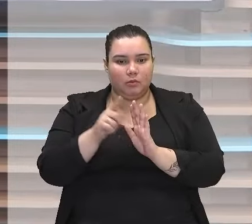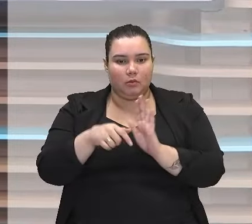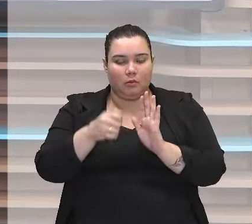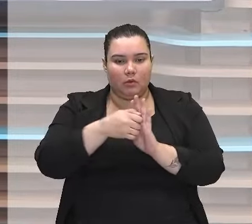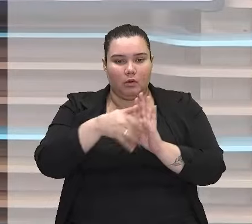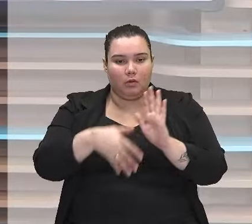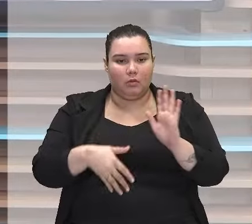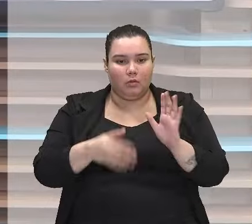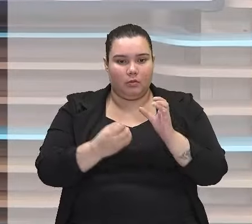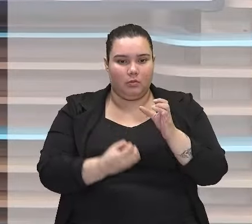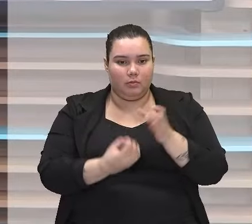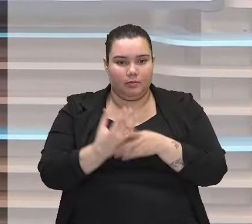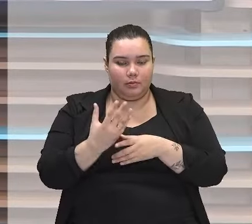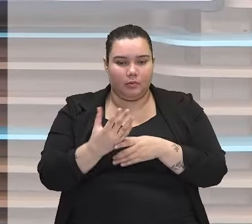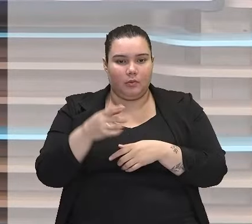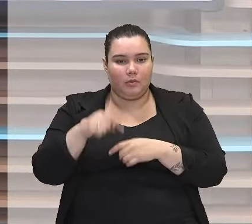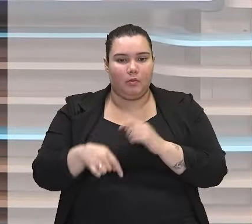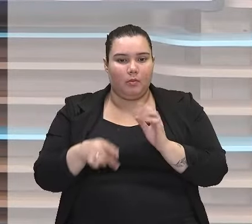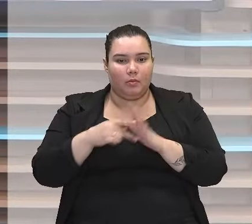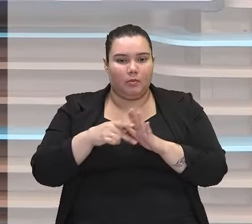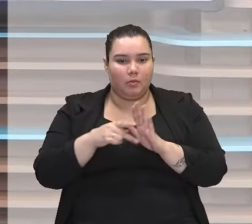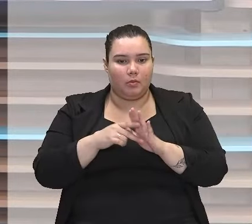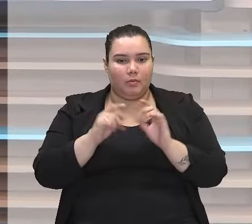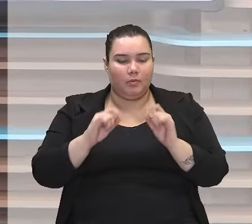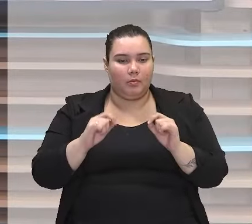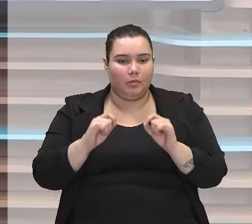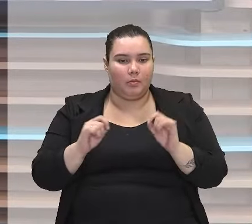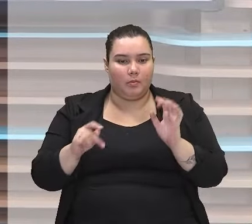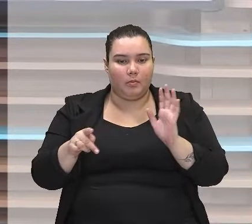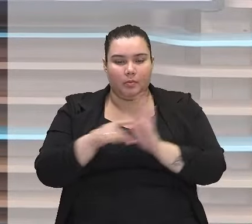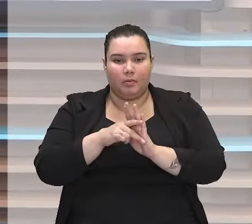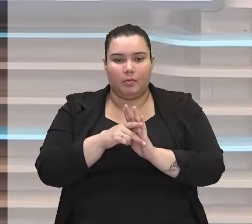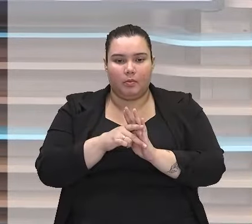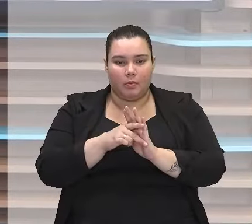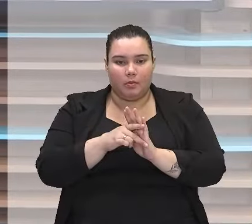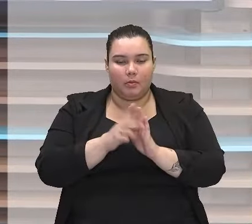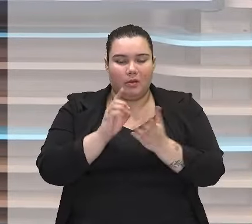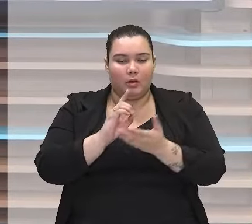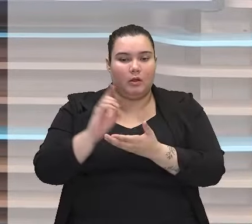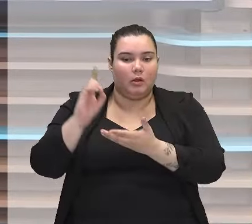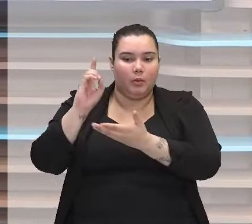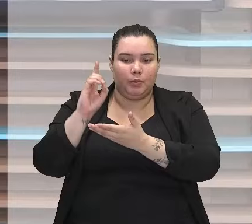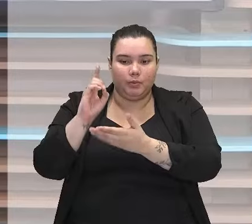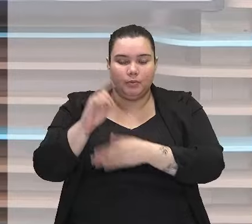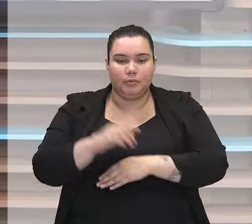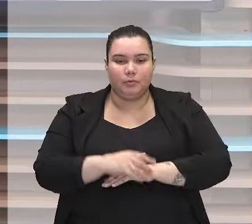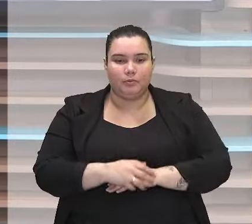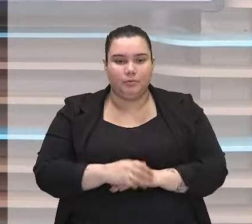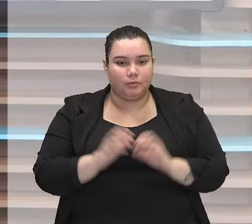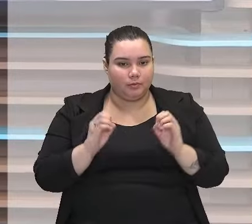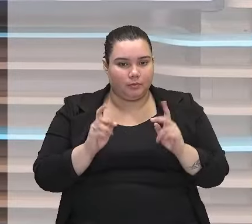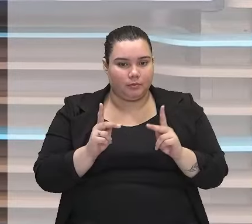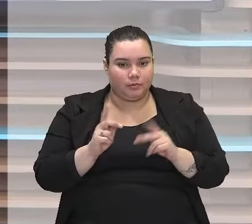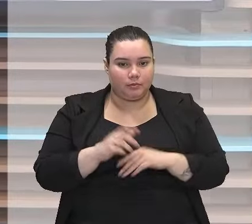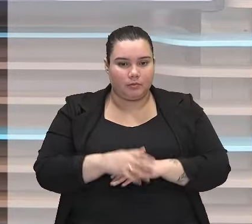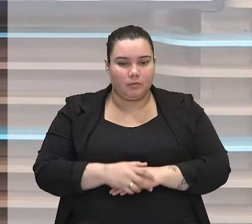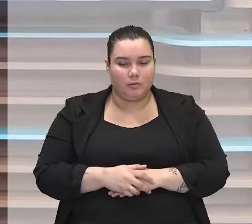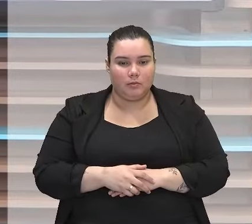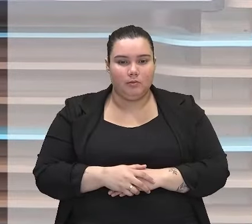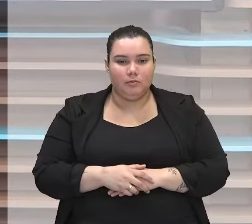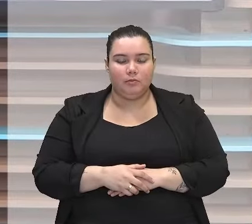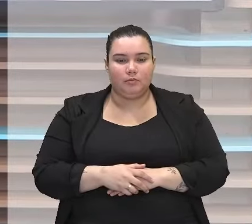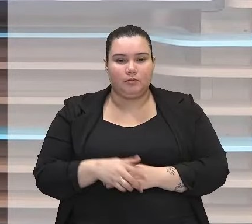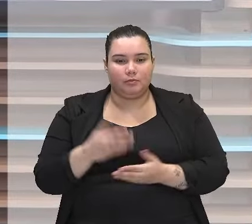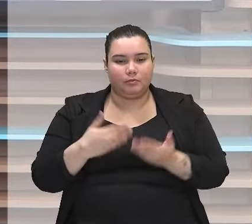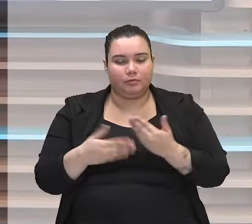construção, reforçando essa ideia do que é pertencente a Deus, do que é divino, ok? Vamos seguir